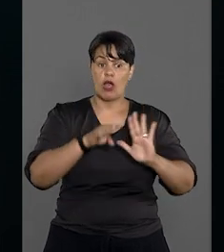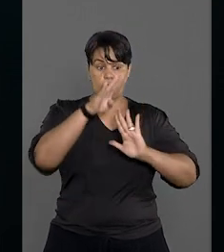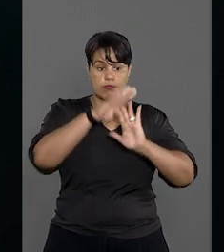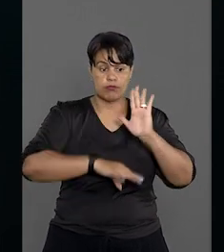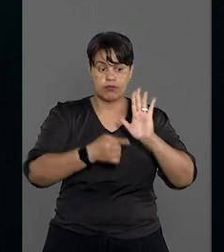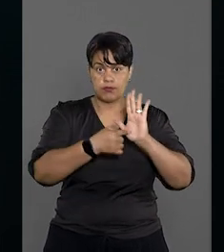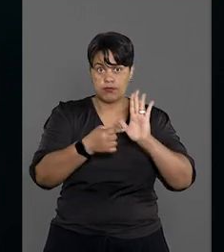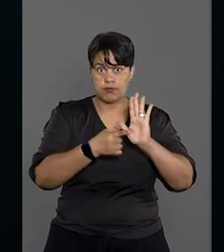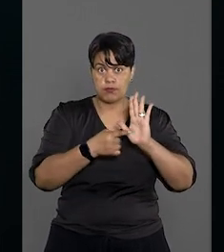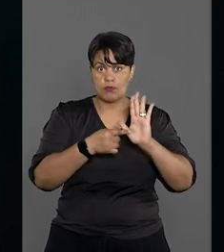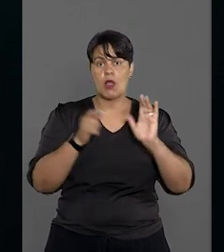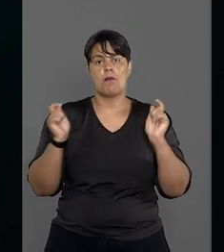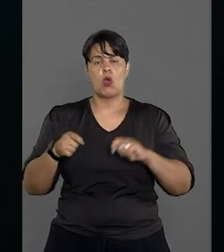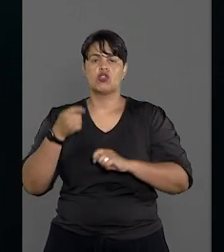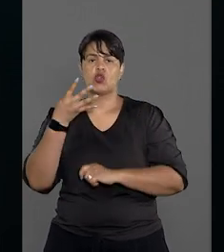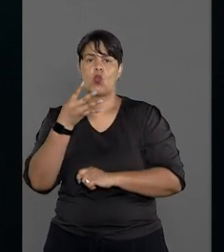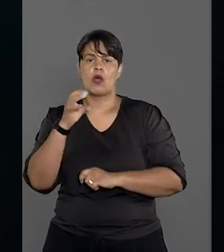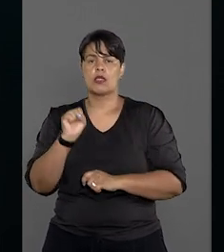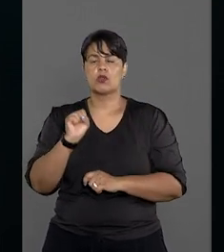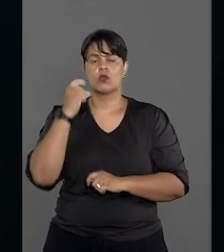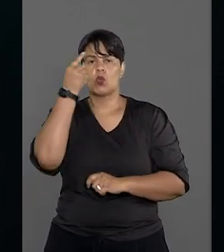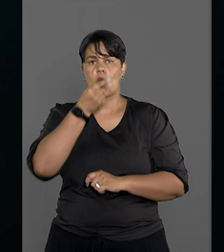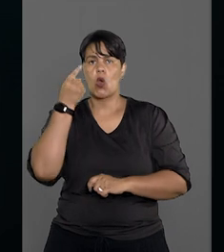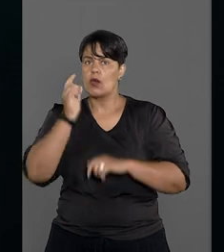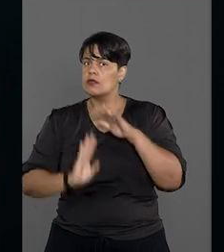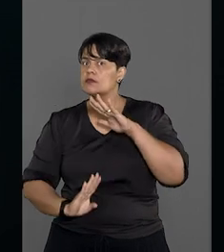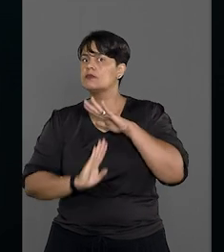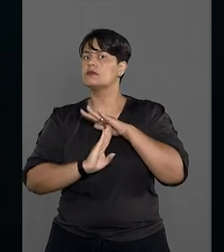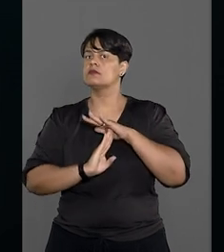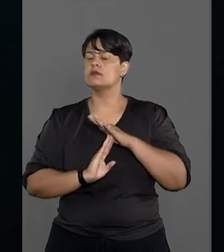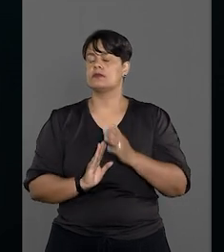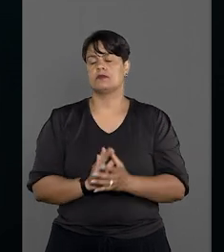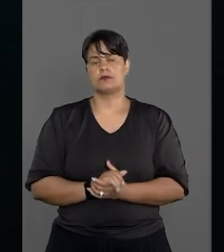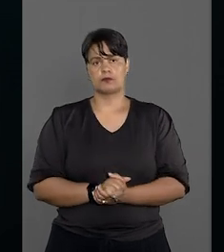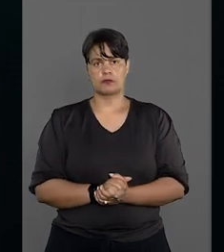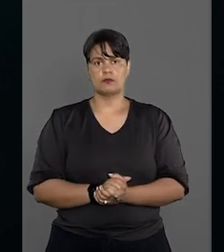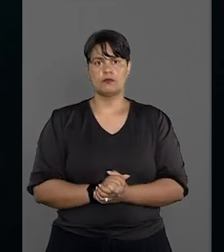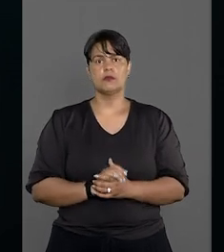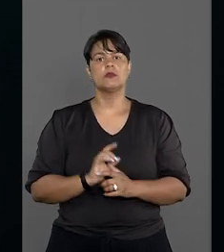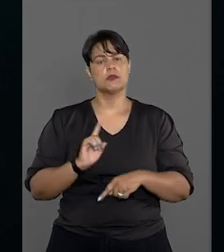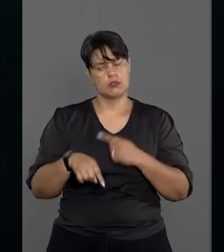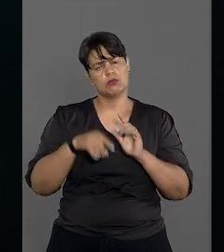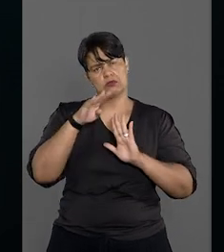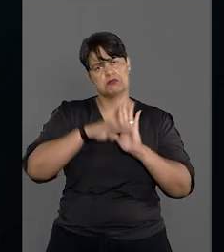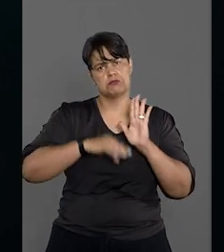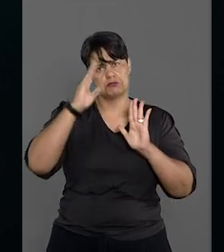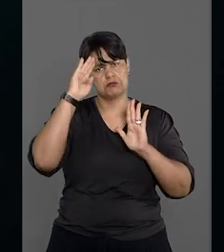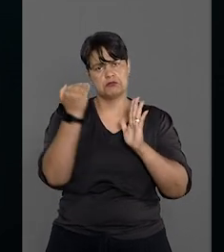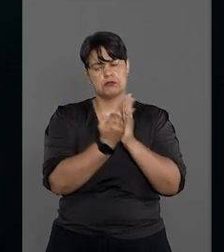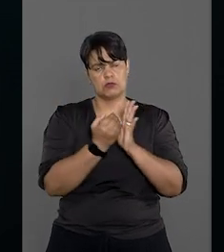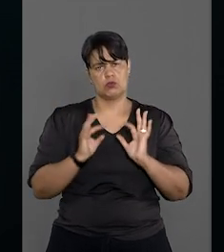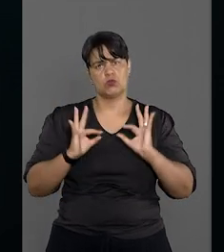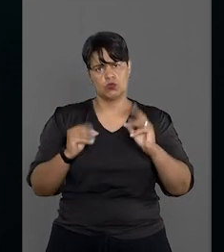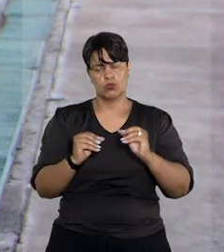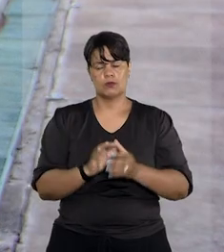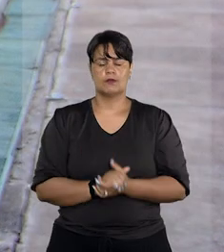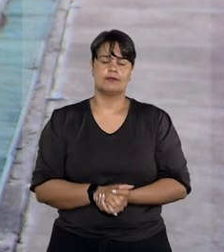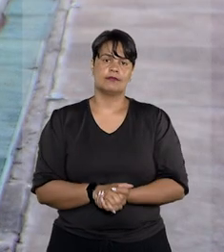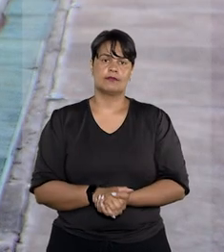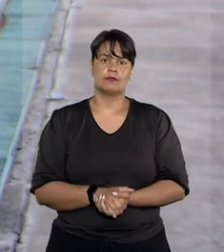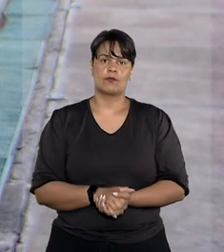da pauta em até 48 horas antes de iniciar o julgamento virtual, seguindo as demais regras do Regimento.